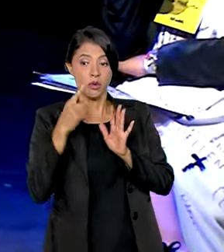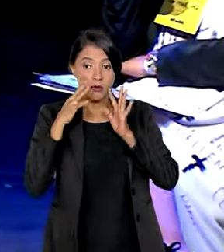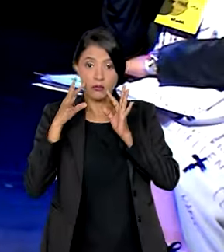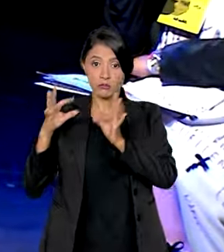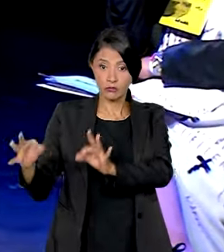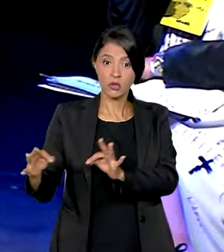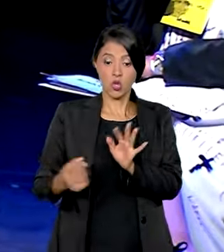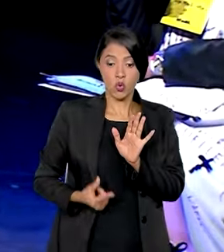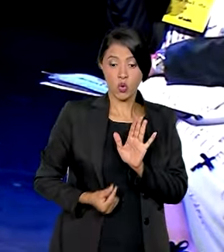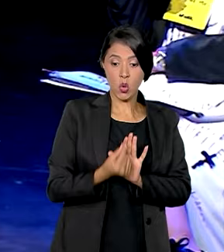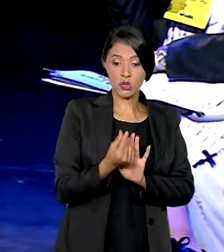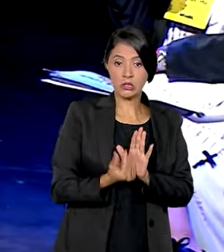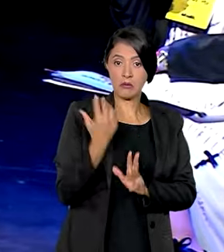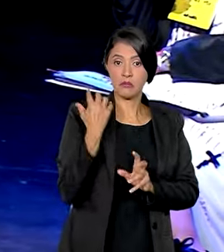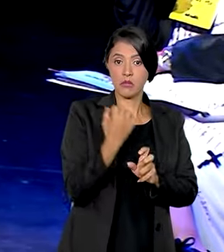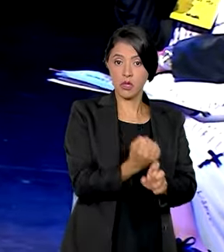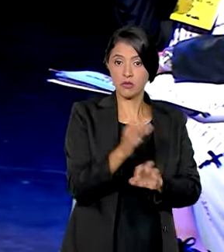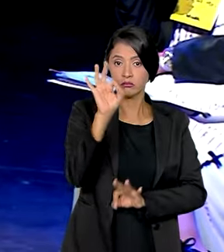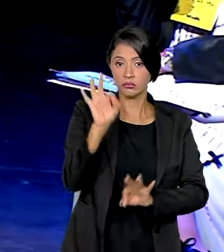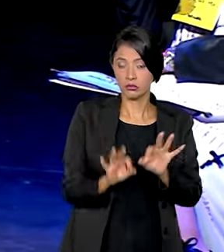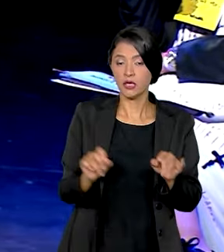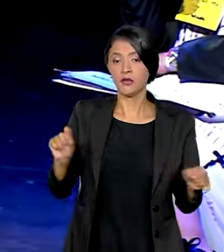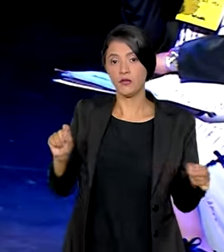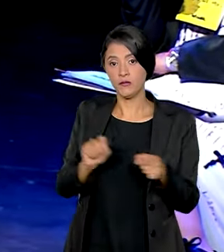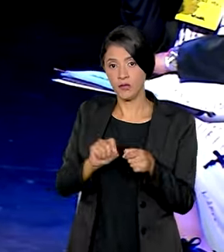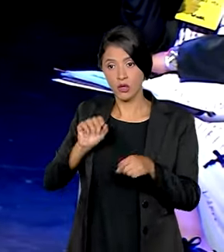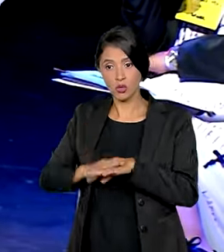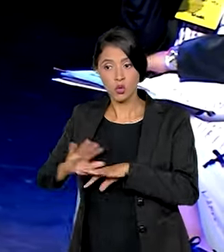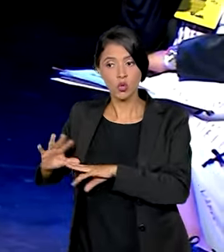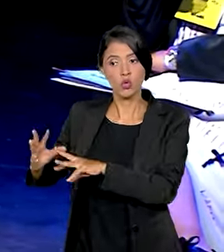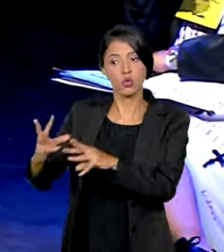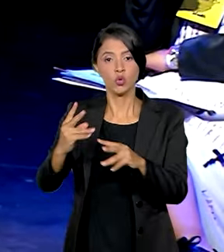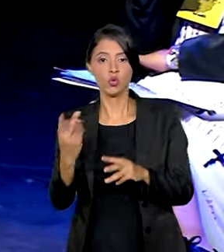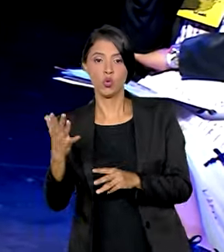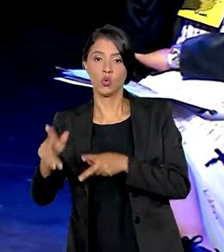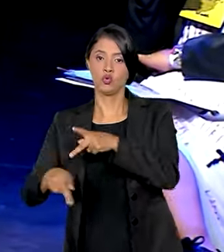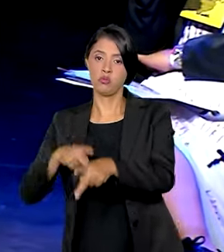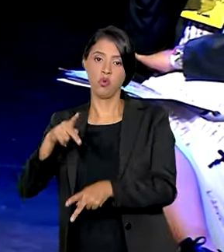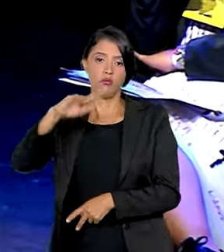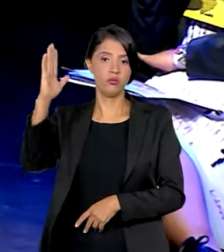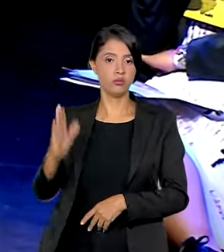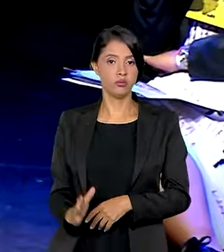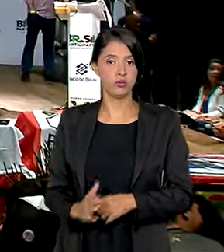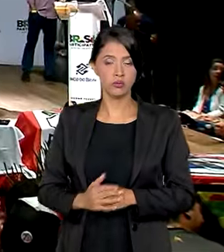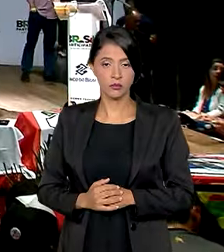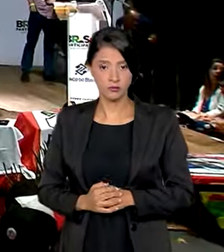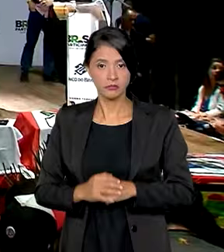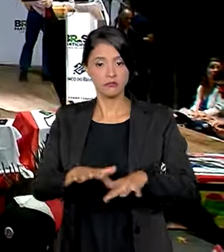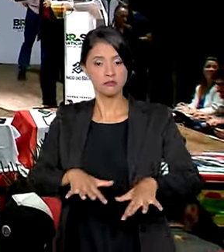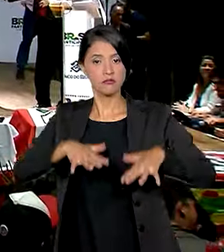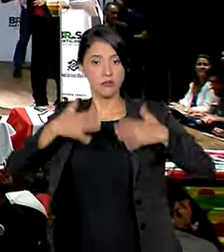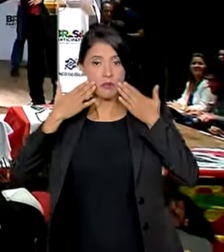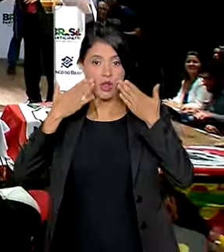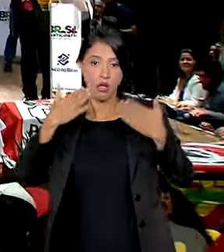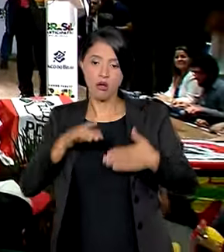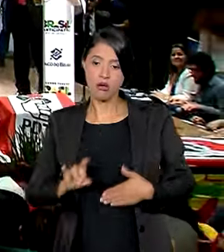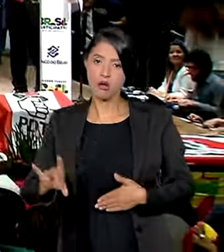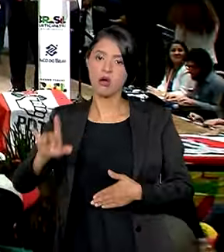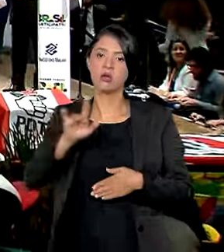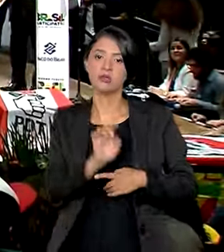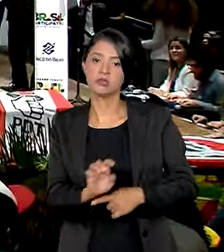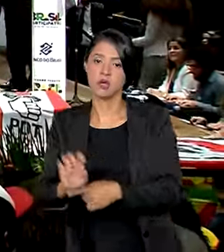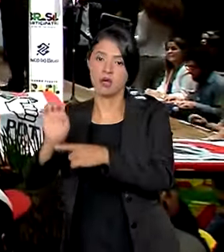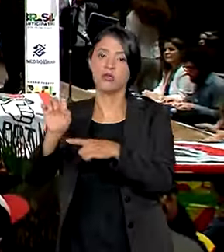orçamento e que o orçamento e o planejamento seja feito por todas as mãos do povo brasileiro. Plenárias em cada